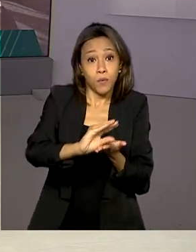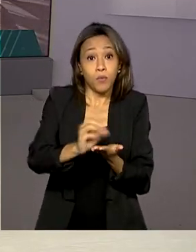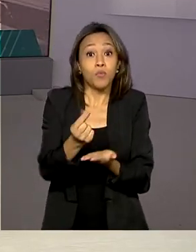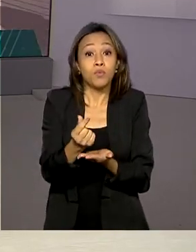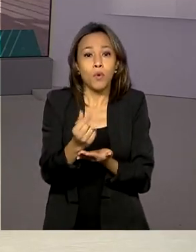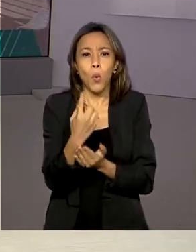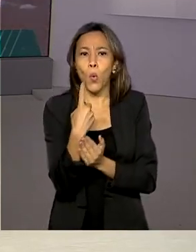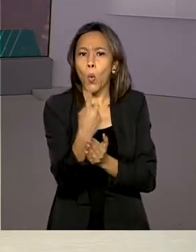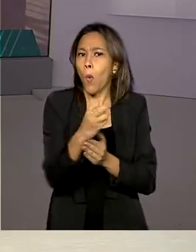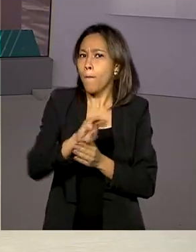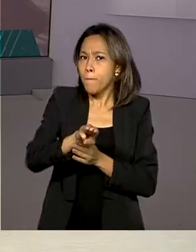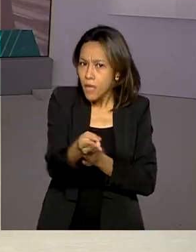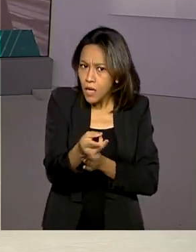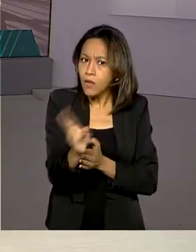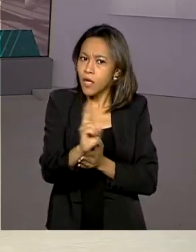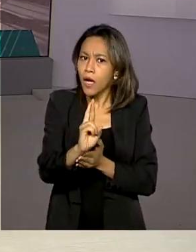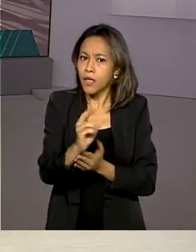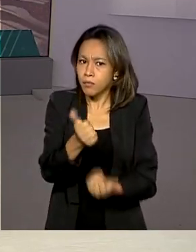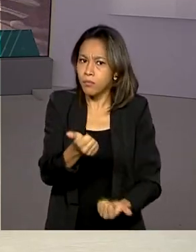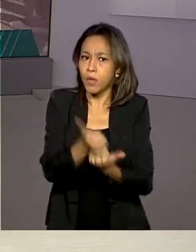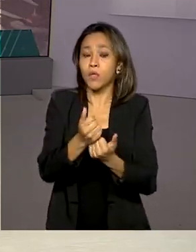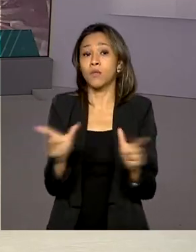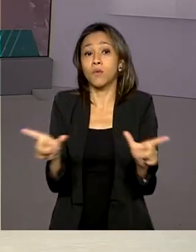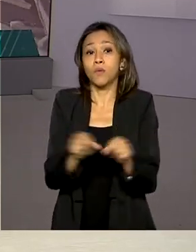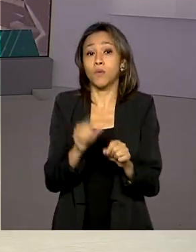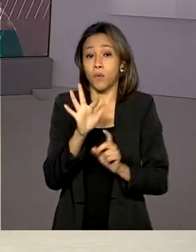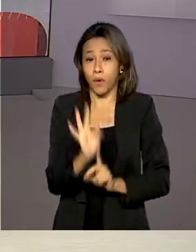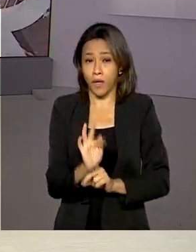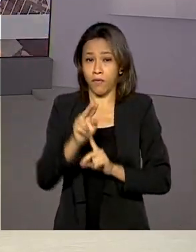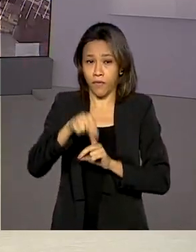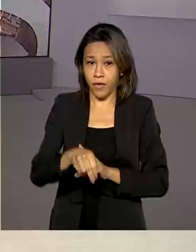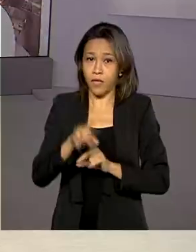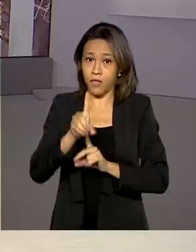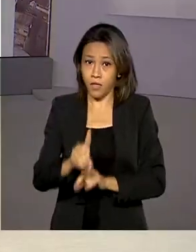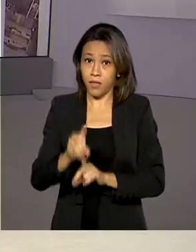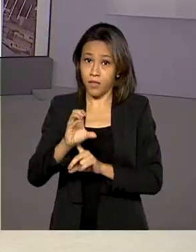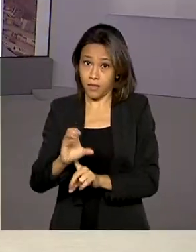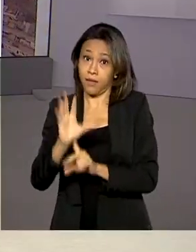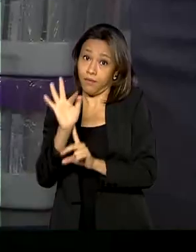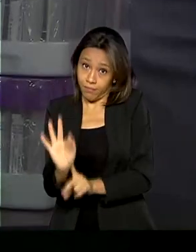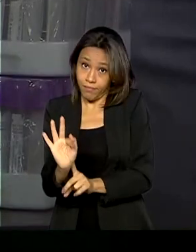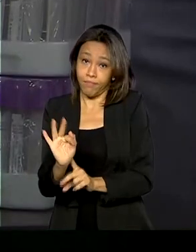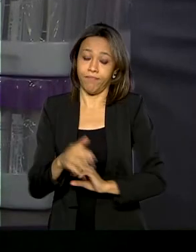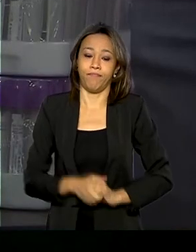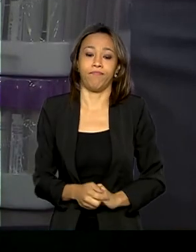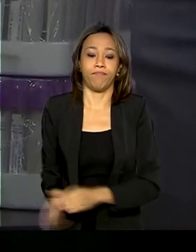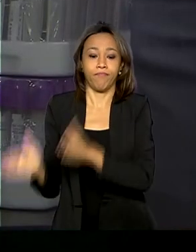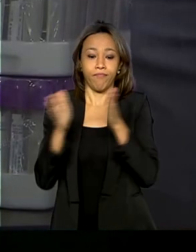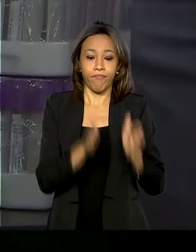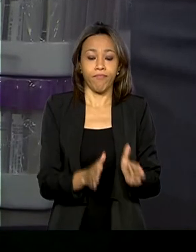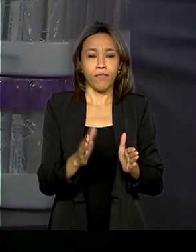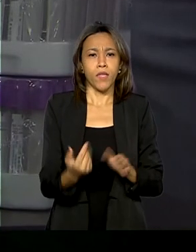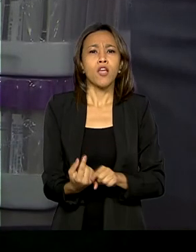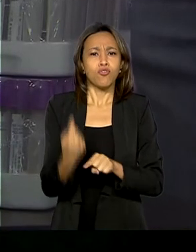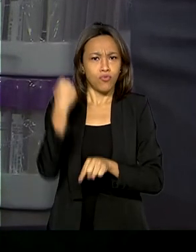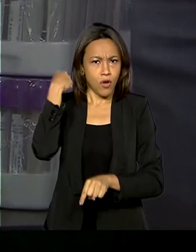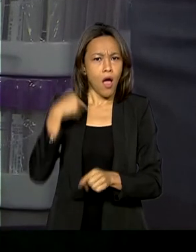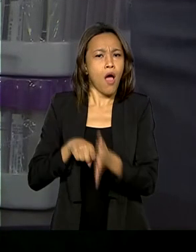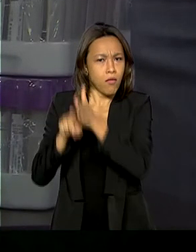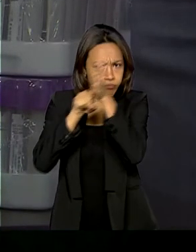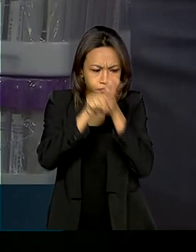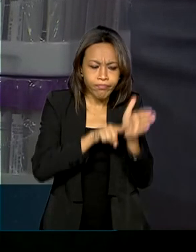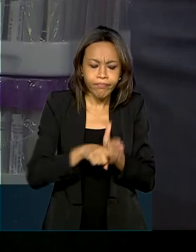milhão de reais do Fundo Nacional de Desenvolvimento Científico e Tecnológico. Estudos já existentes